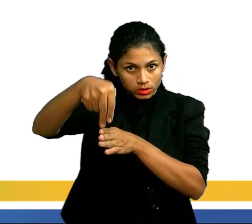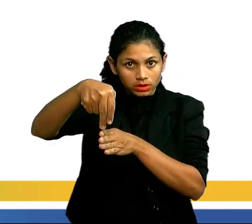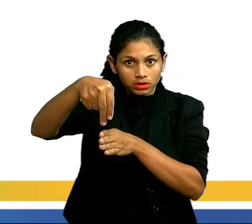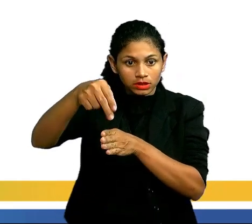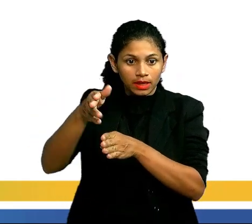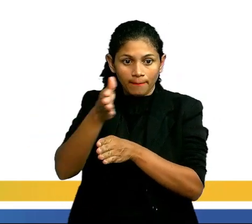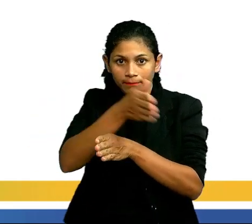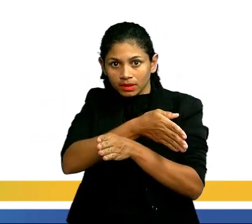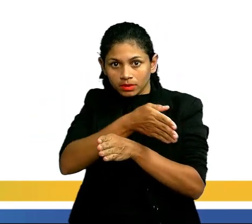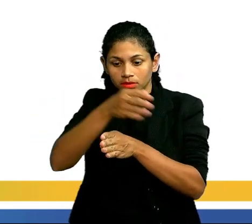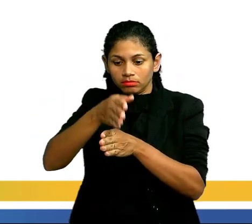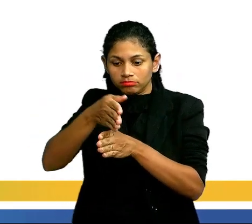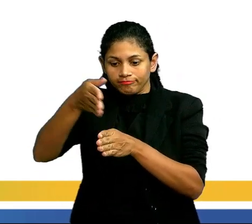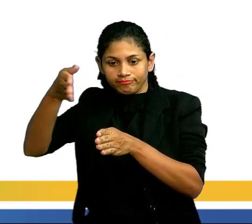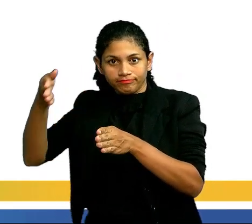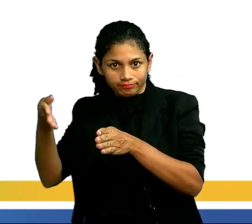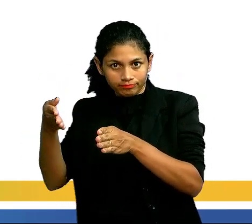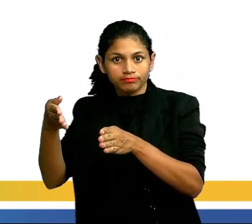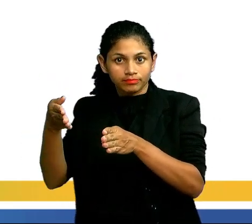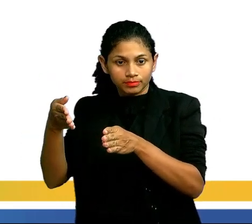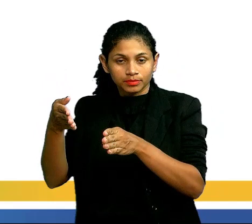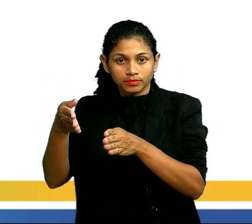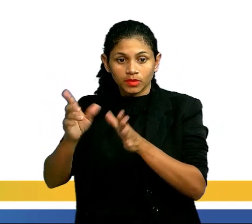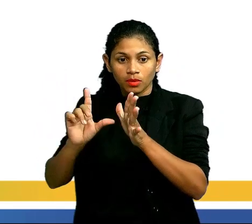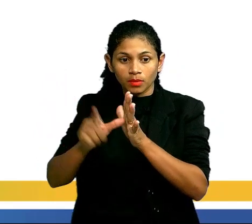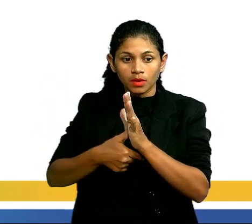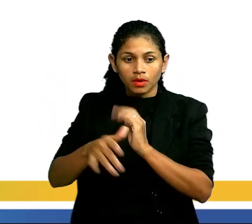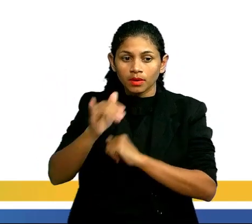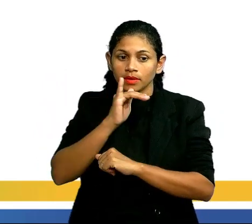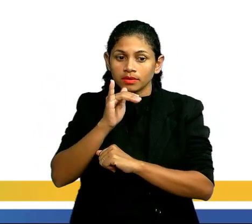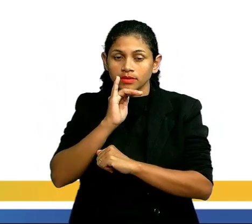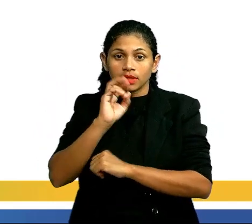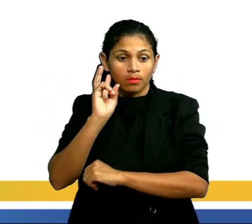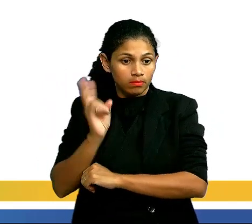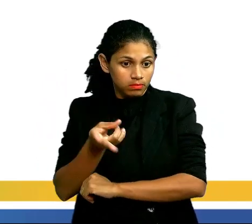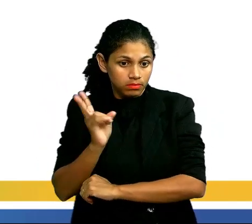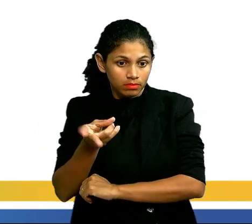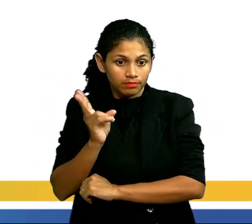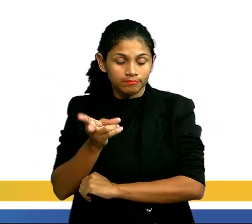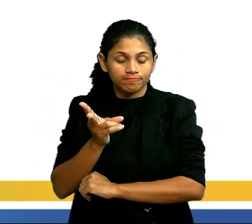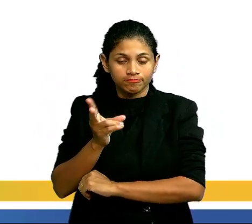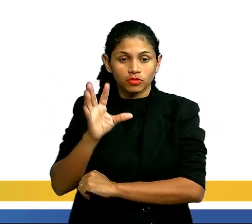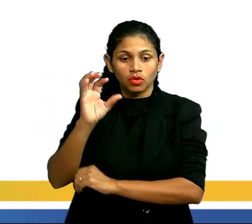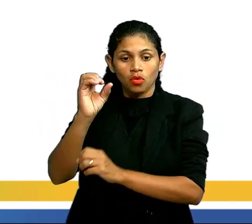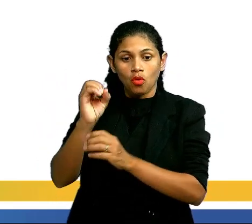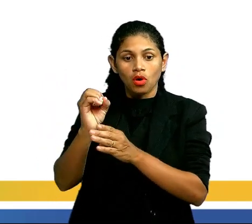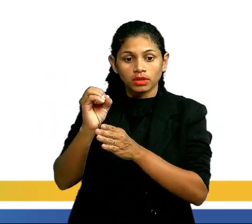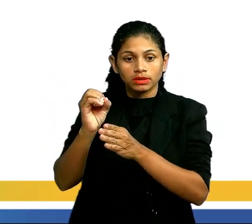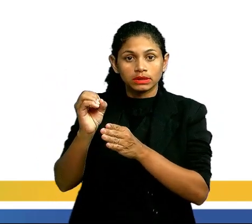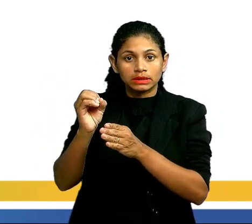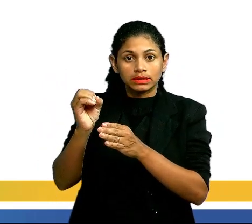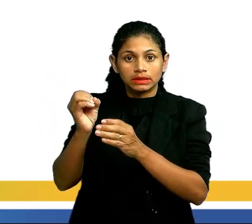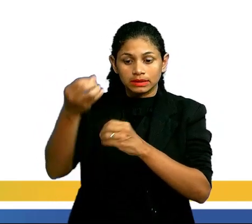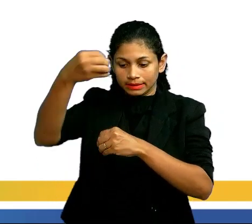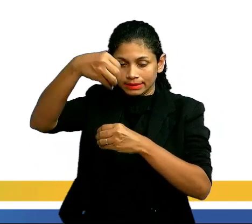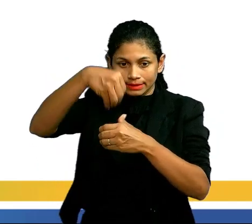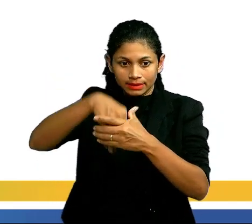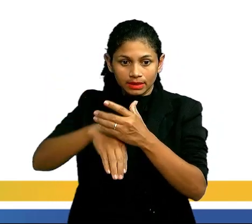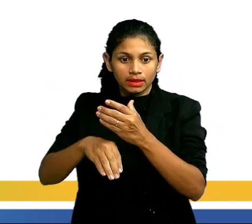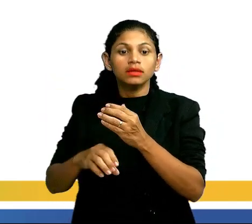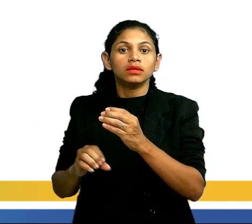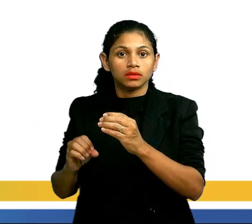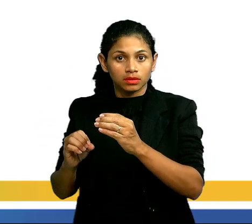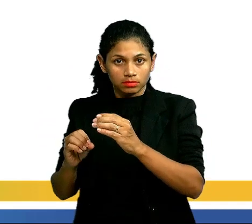como uma cadeia hétero. O próximo exemplo, a mesma situação. O oxigênio está dentro da cadeia, está dividindo